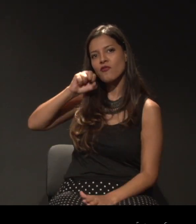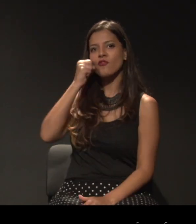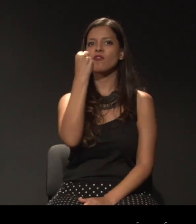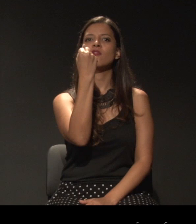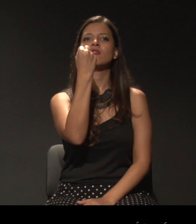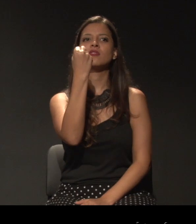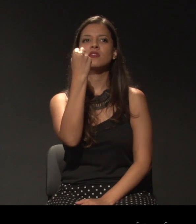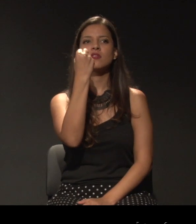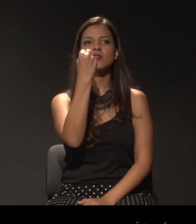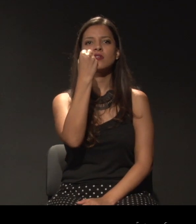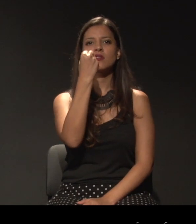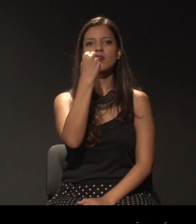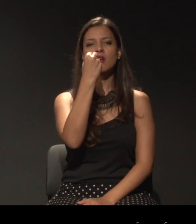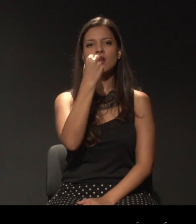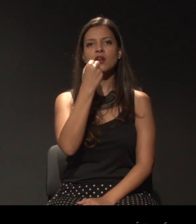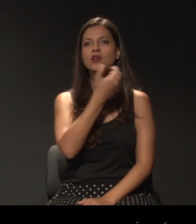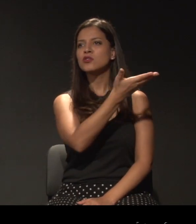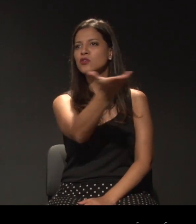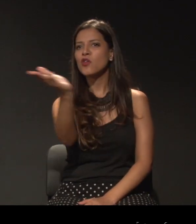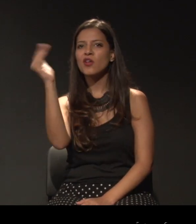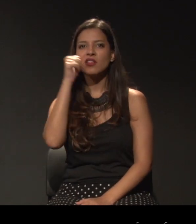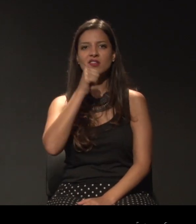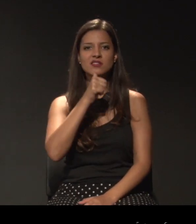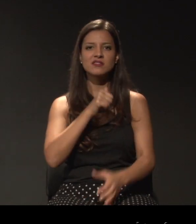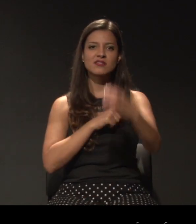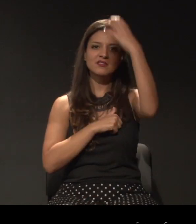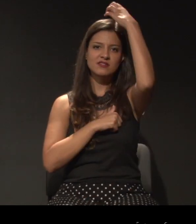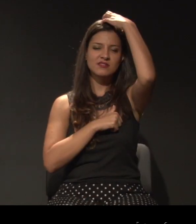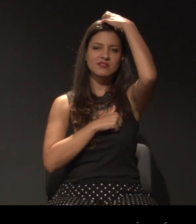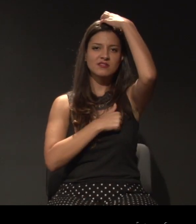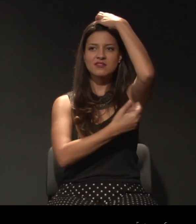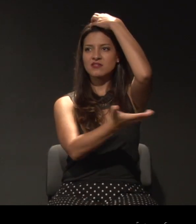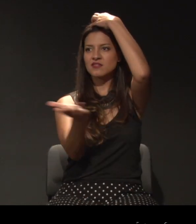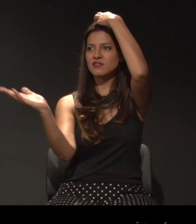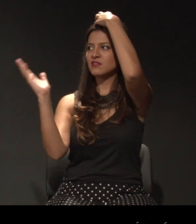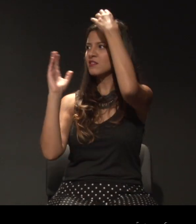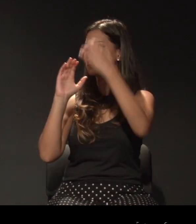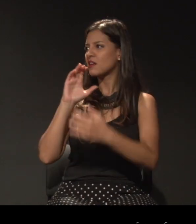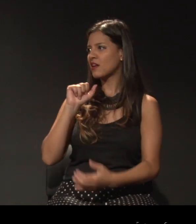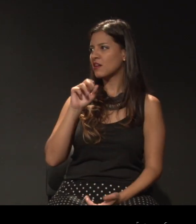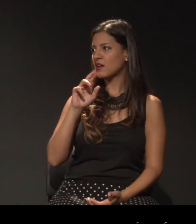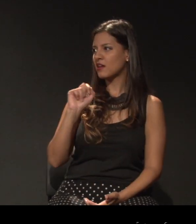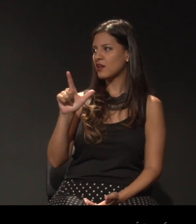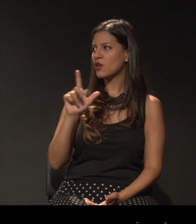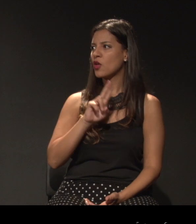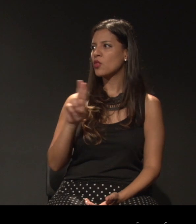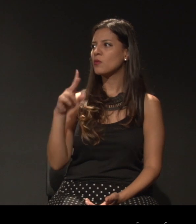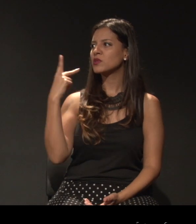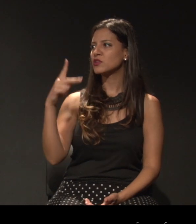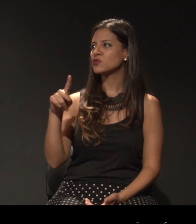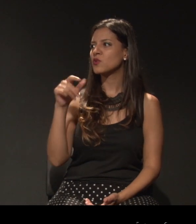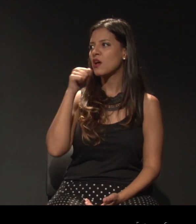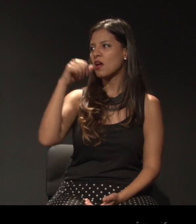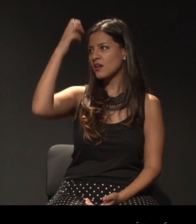Rainhas. Todas rainhas. Carol, qual o nome da sua rainha?